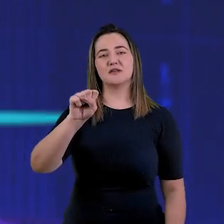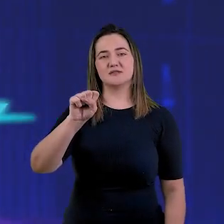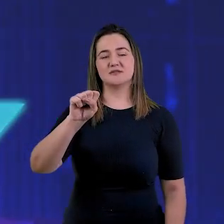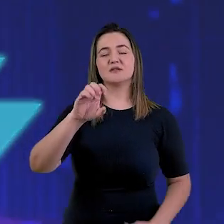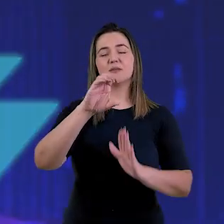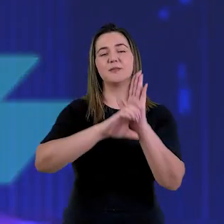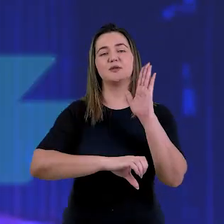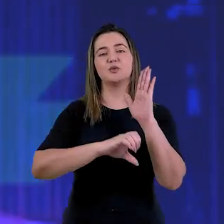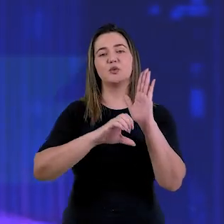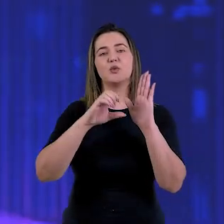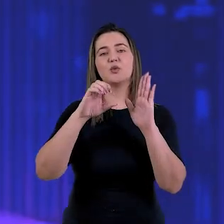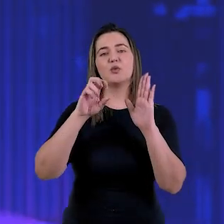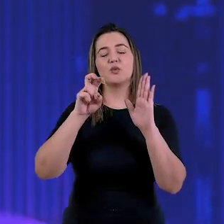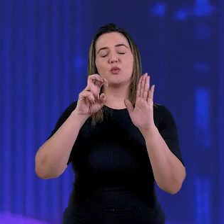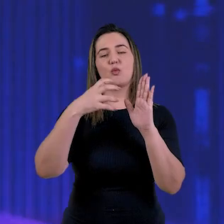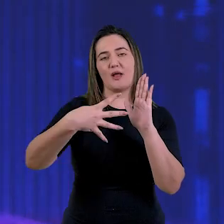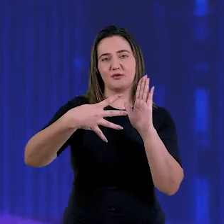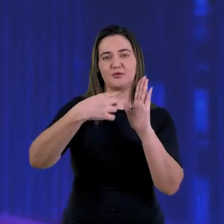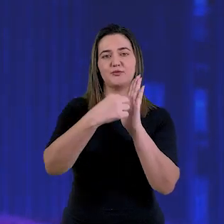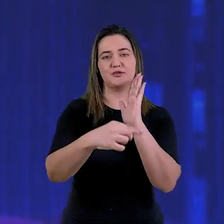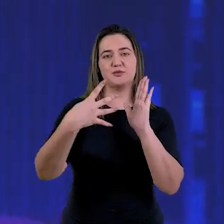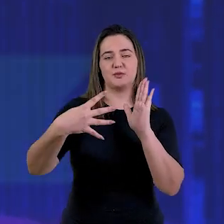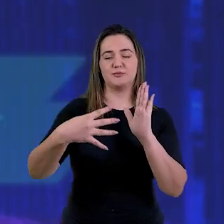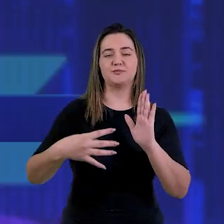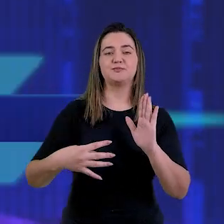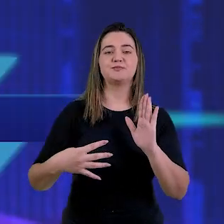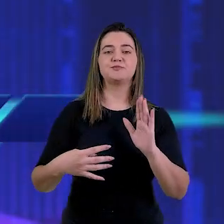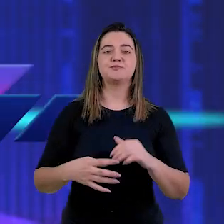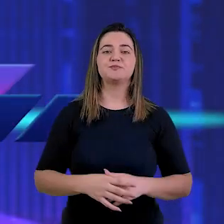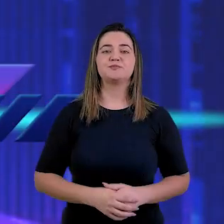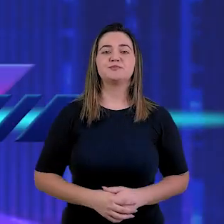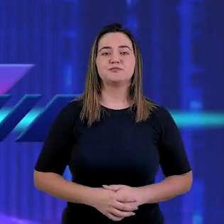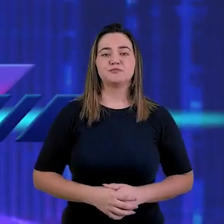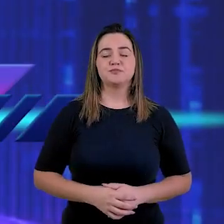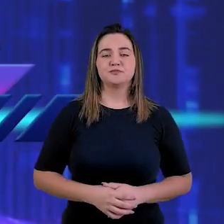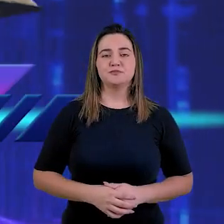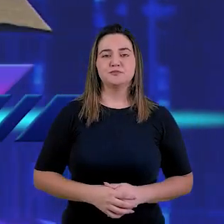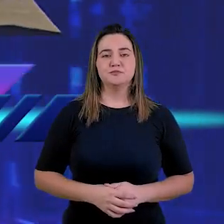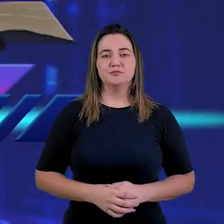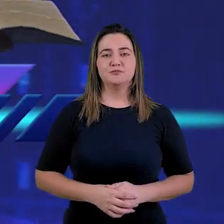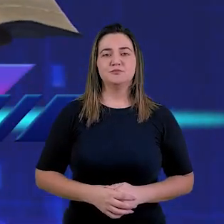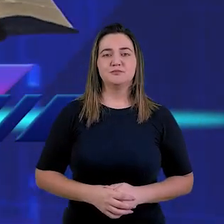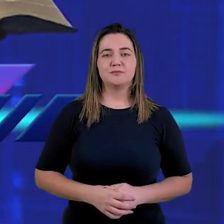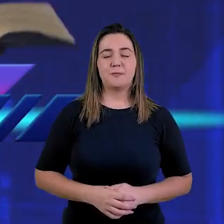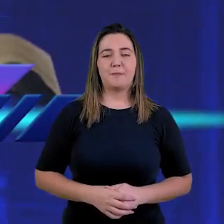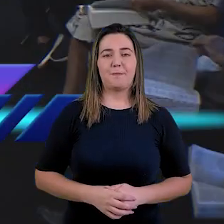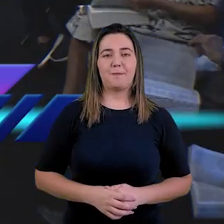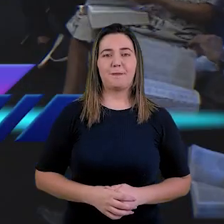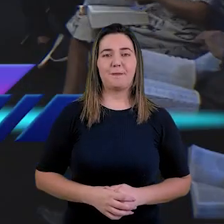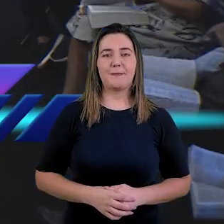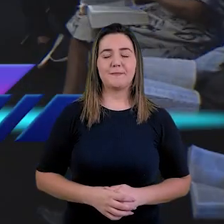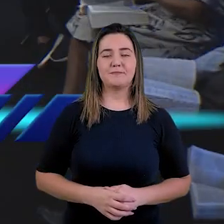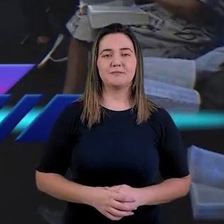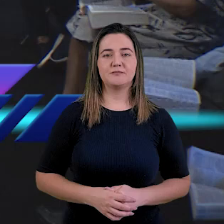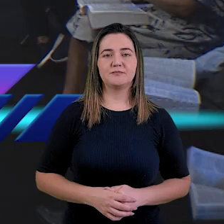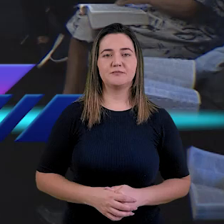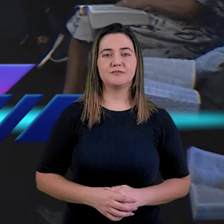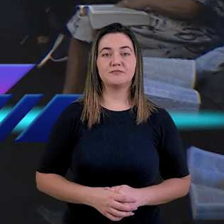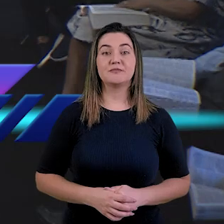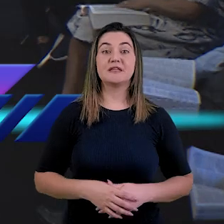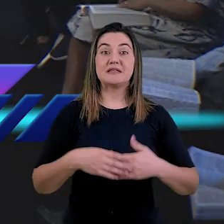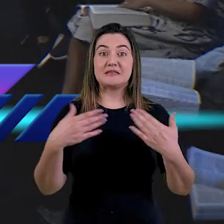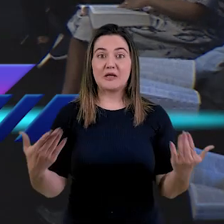Gálatas, capítulo 4, versículo 4. Vamos a Gálatas, 4, 4. Diz assim a Bíblia.